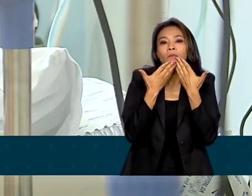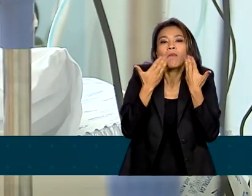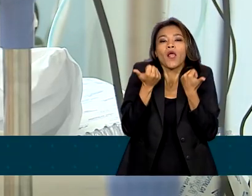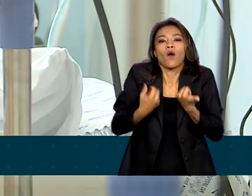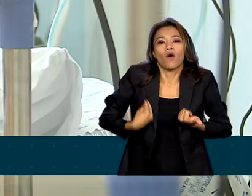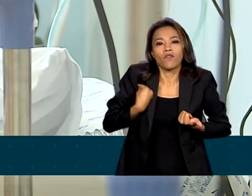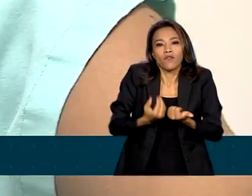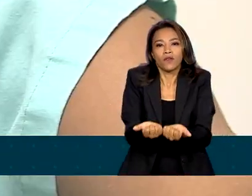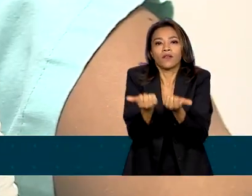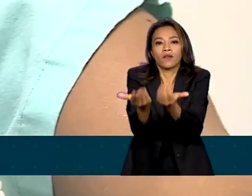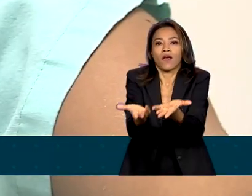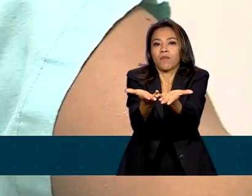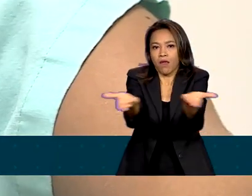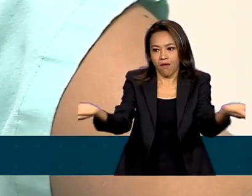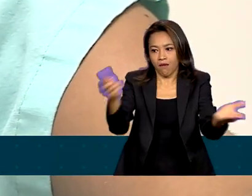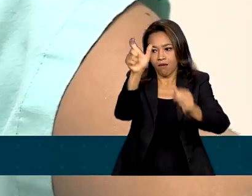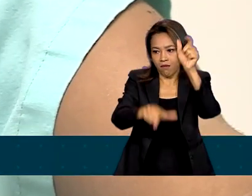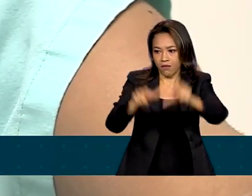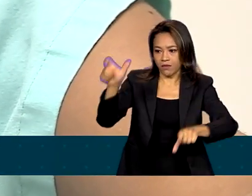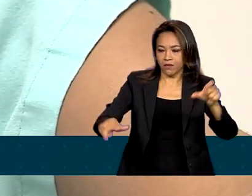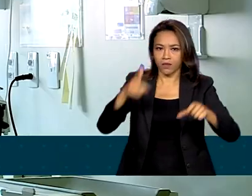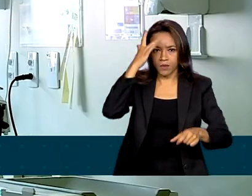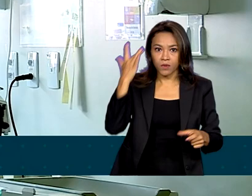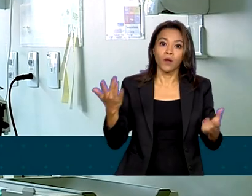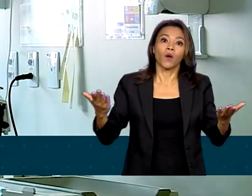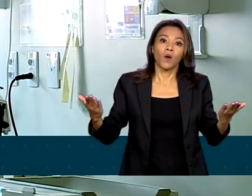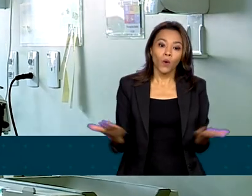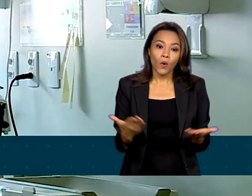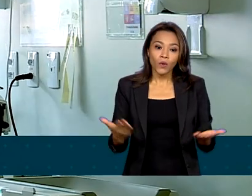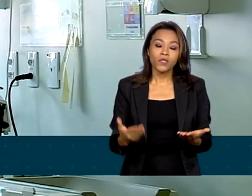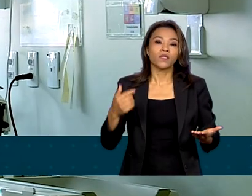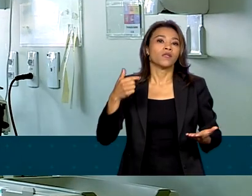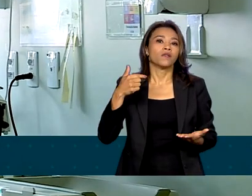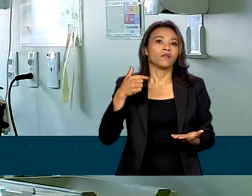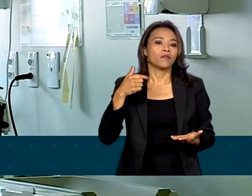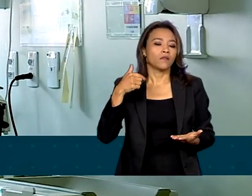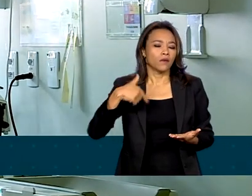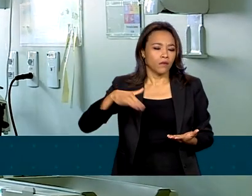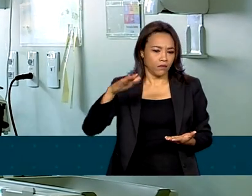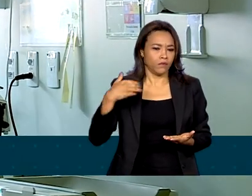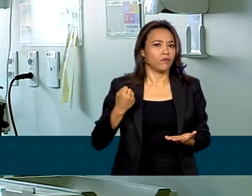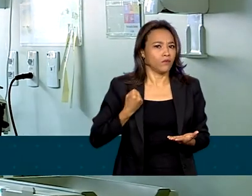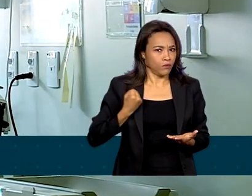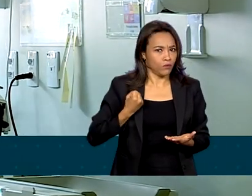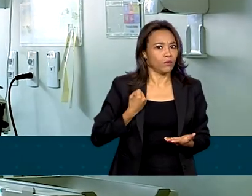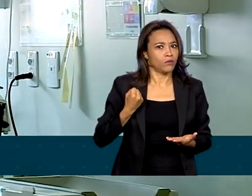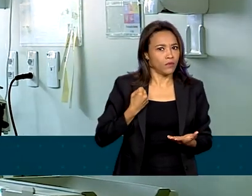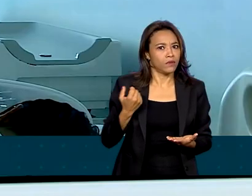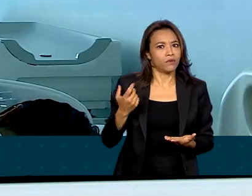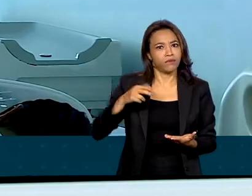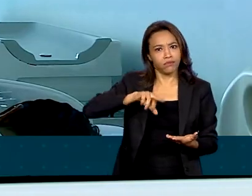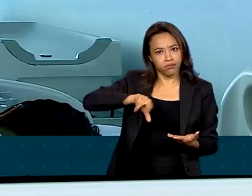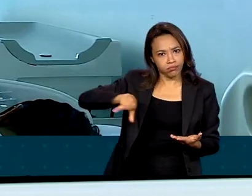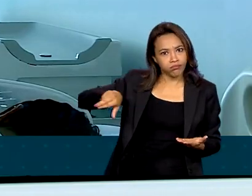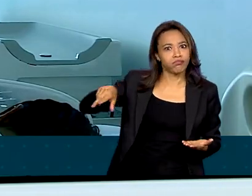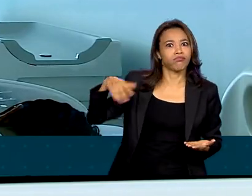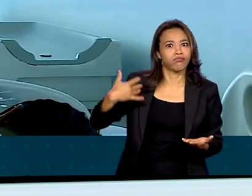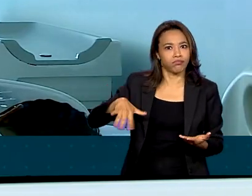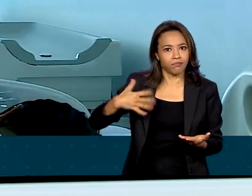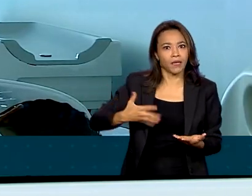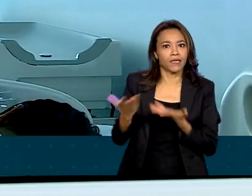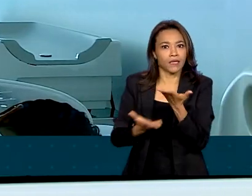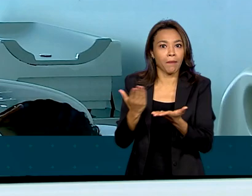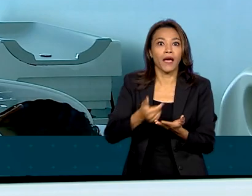vida das pessoas. Atualmente, há 2300 habilitados em tratar esse tipo de doença e